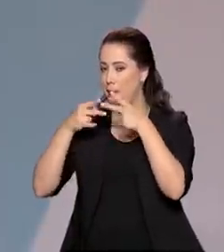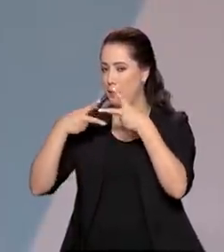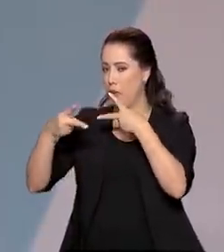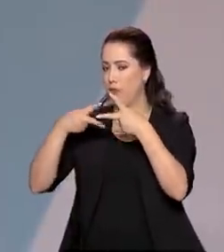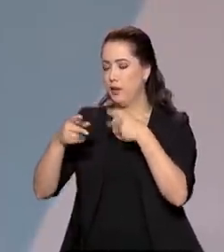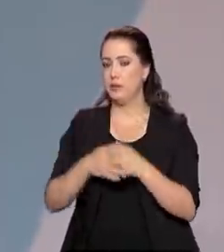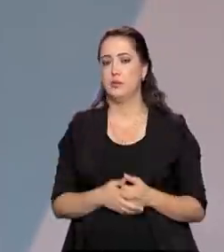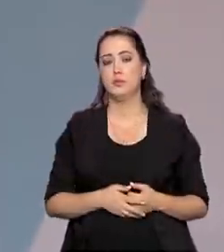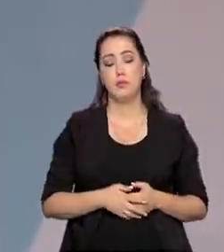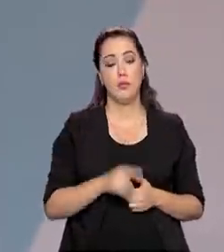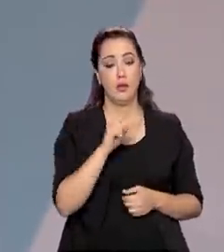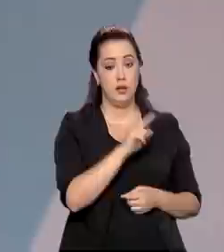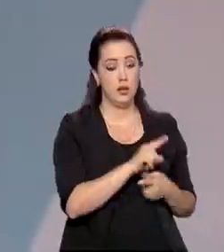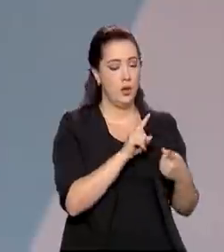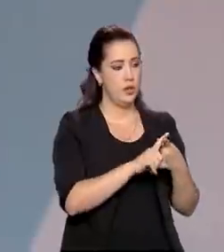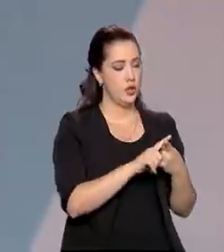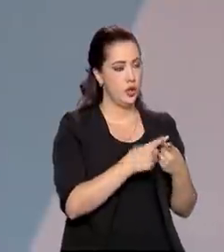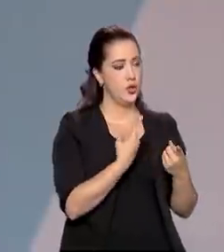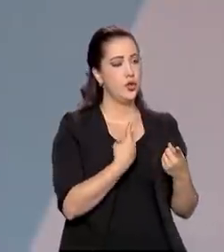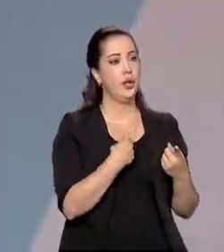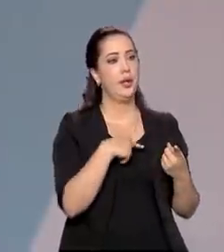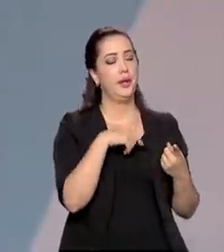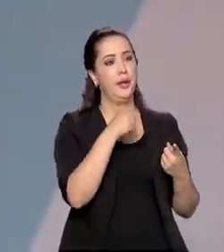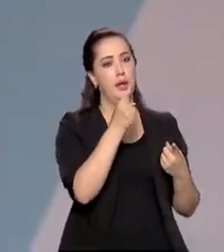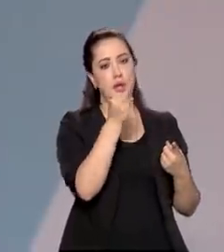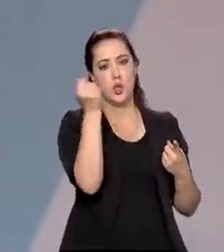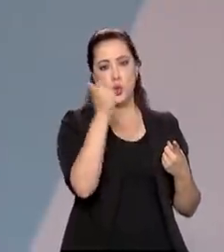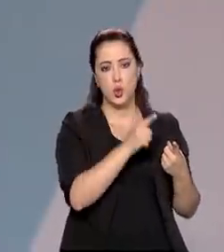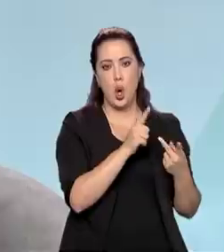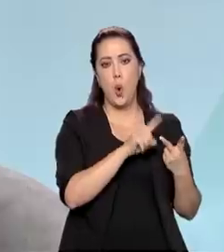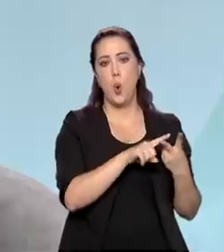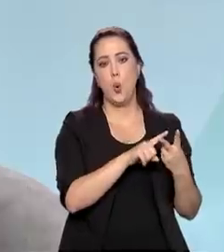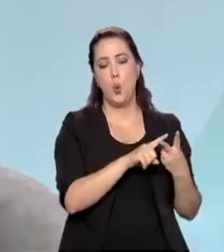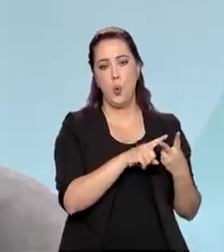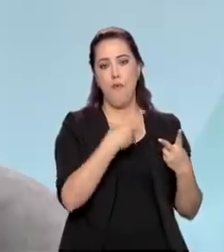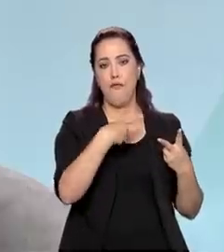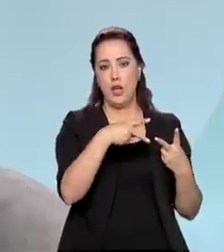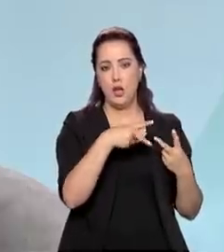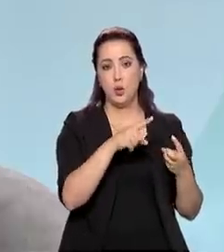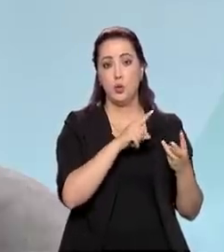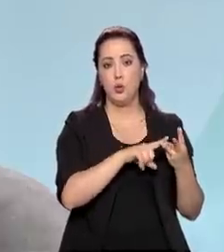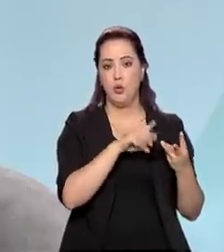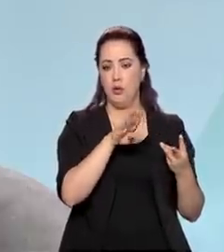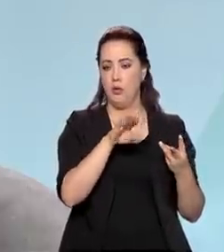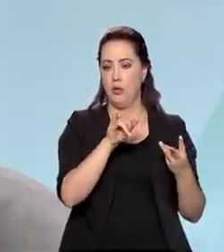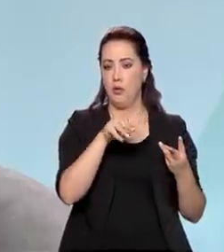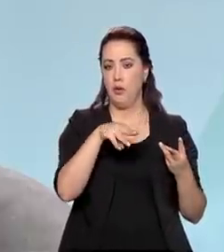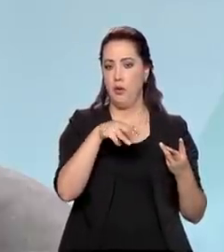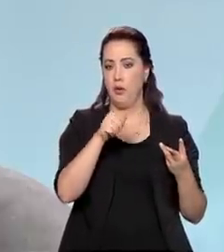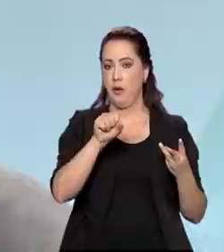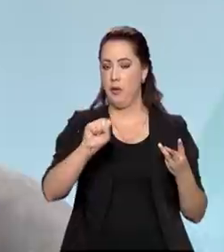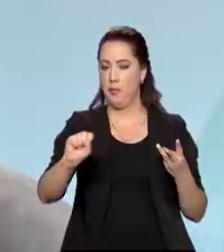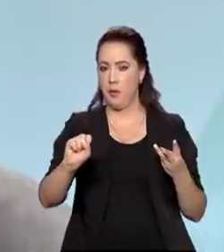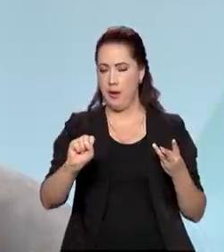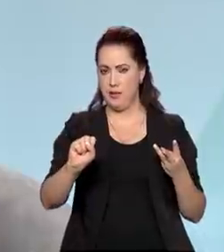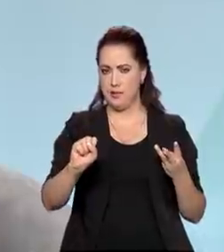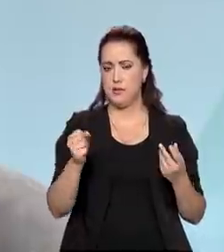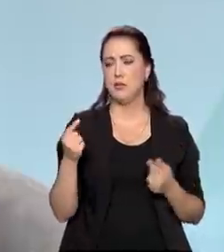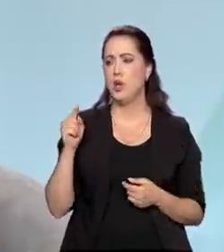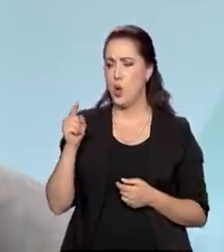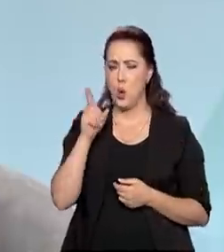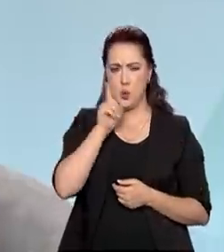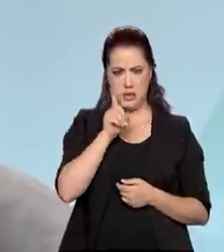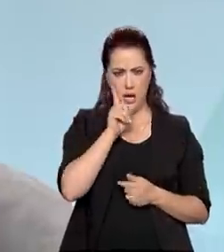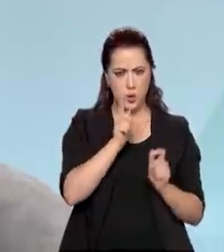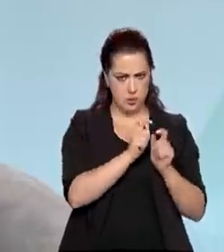Então, a gente tem fonte hidráulica, solar, eólica e biomassa. Se eu não me engano, os Estados Unidos é o maior produtor de biomassa no mundo, o